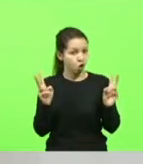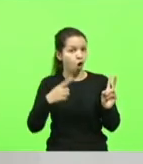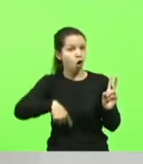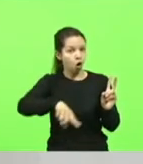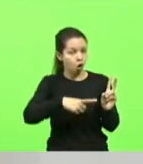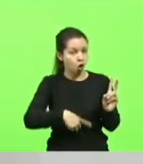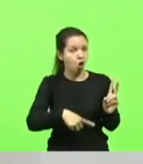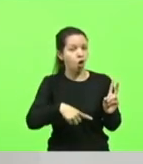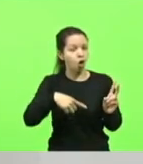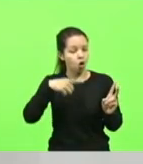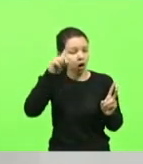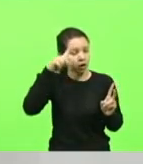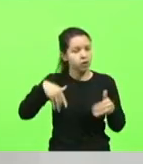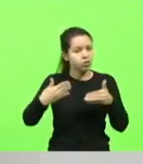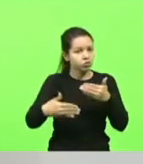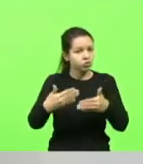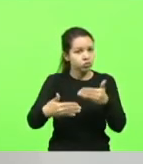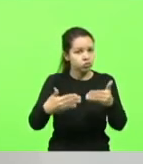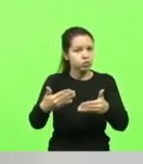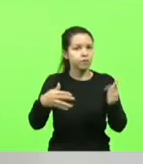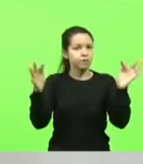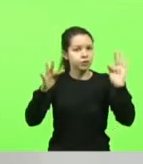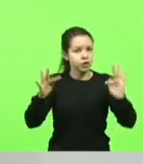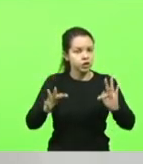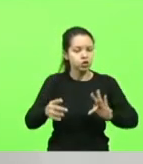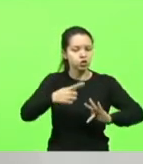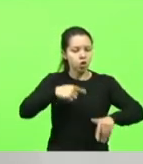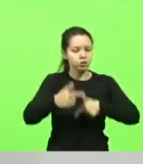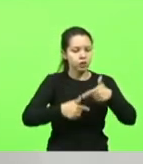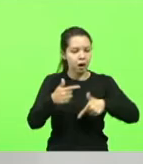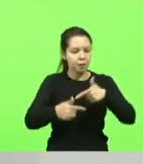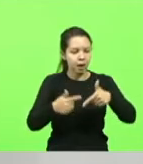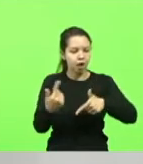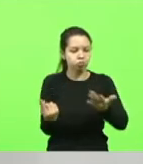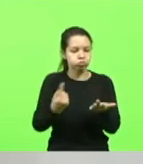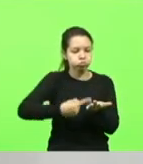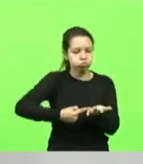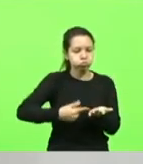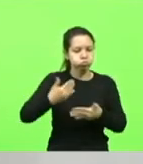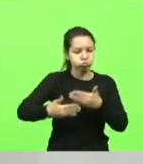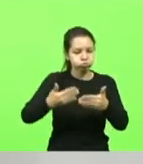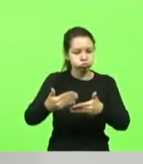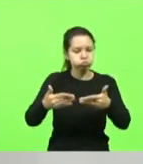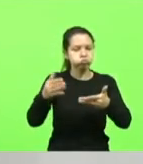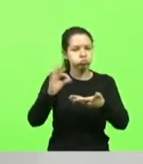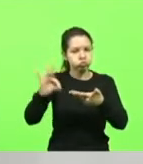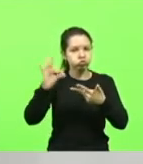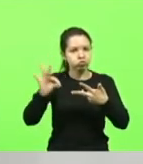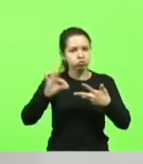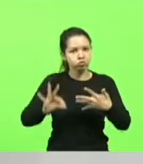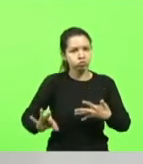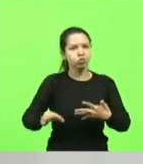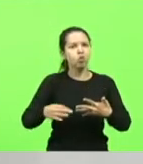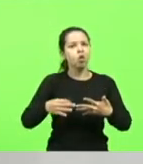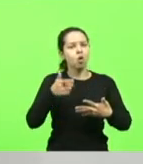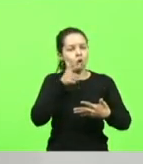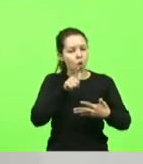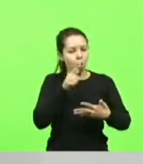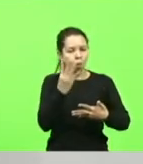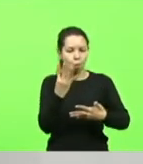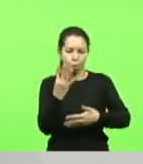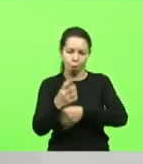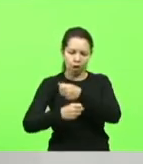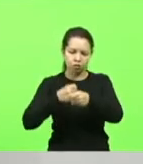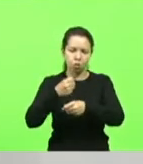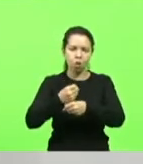cada dia mais contentes, nossa missão está sendo cumprida de cabo a rabo, esses quatro anos serão, esses quatro anos serão um